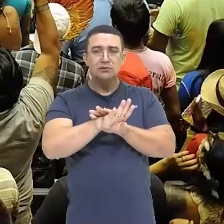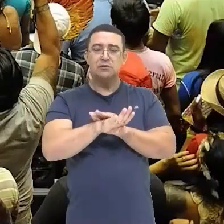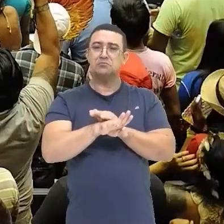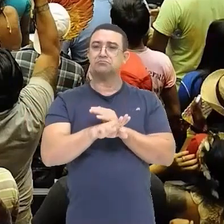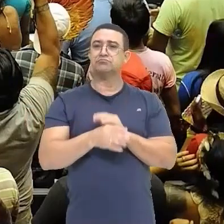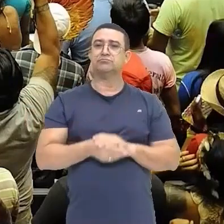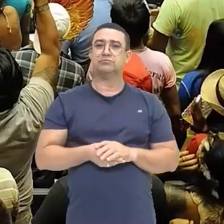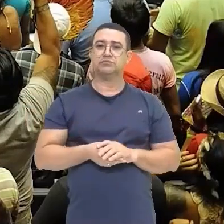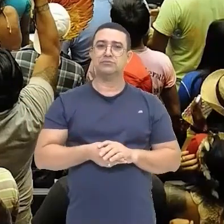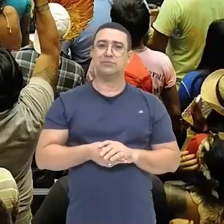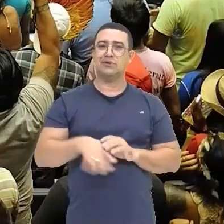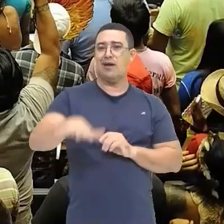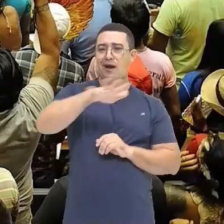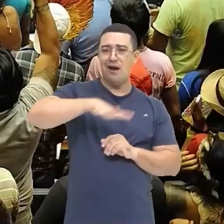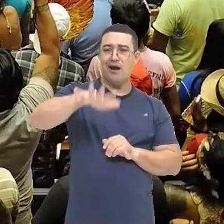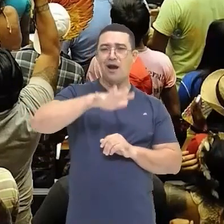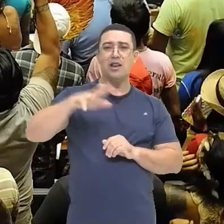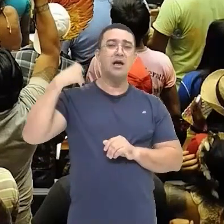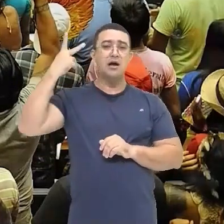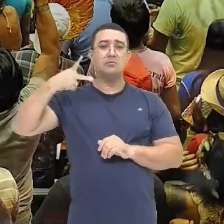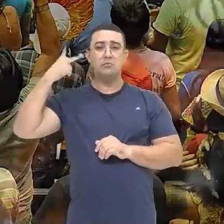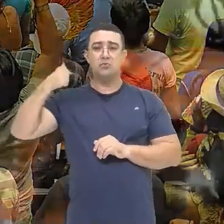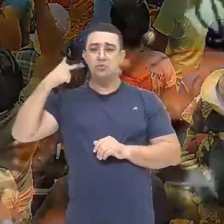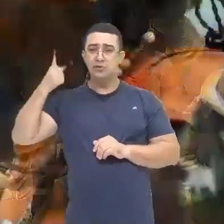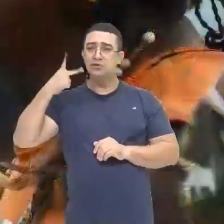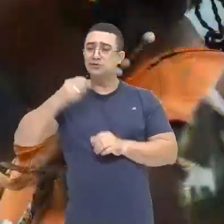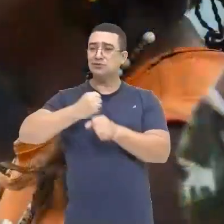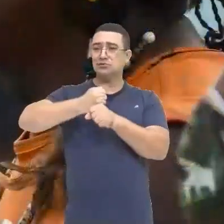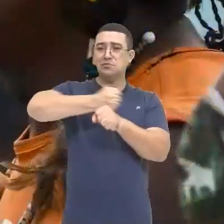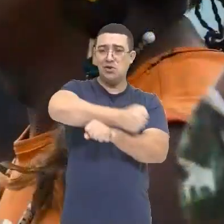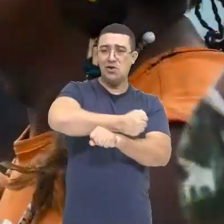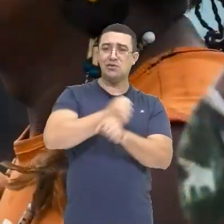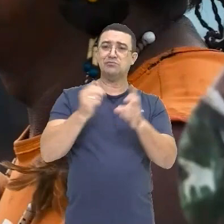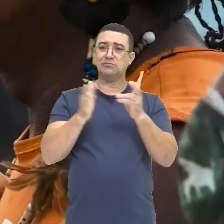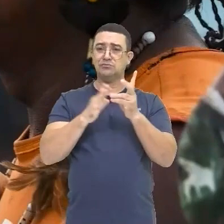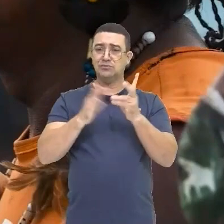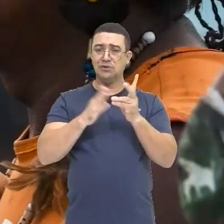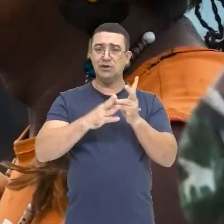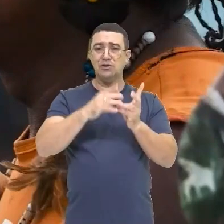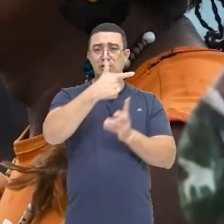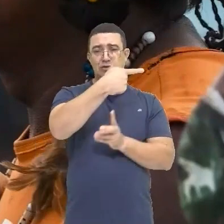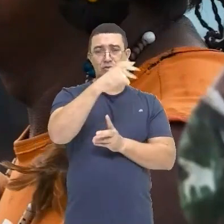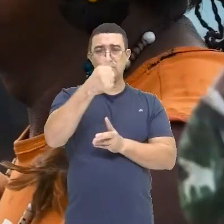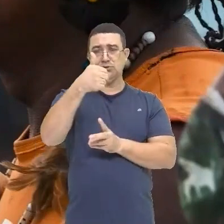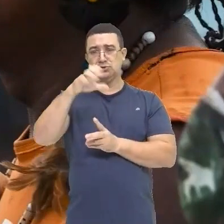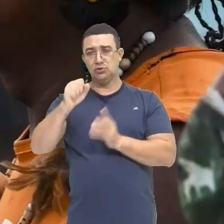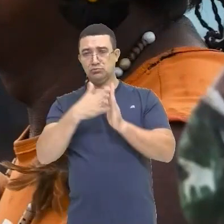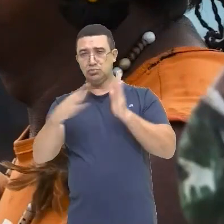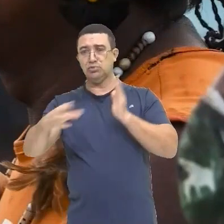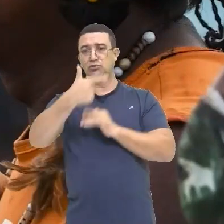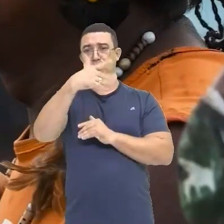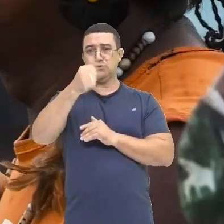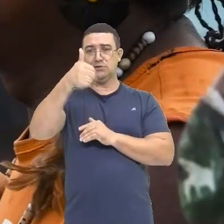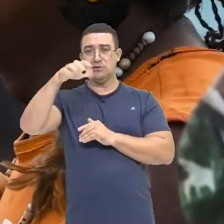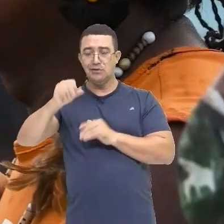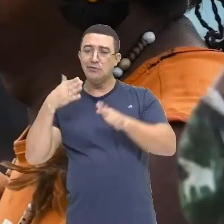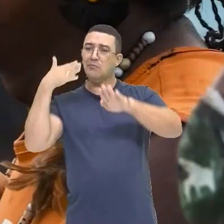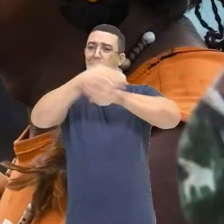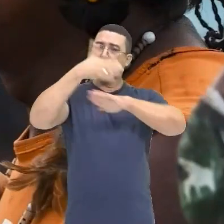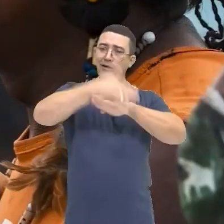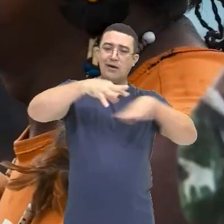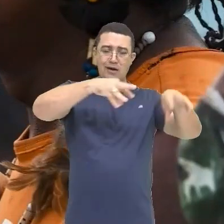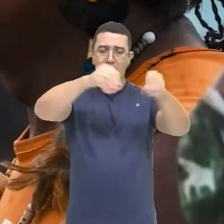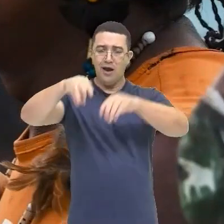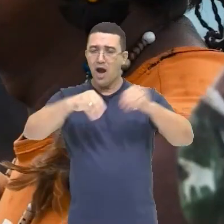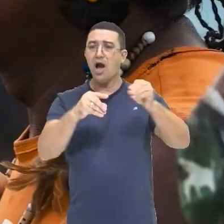Em um cenário político Onde a violência Contra os indígenas Explode De 2018 para 2019 Os casos de invasões De terras indígenas